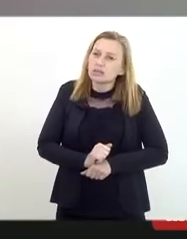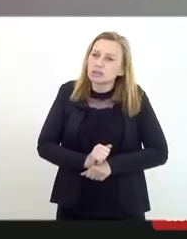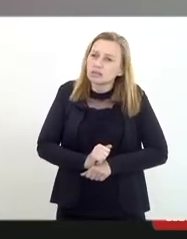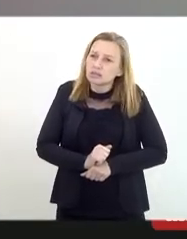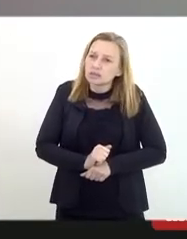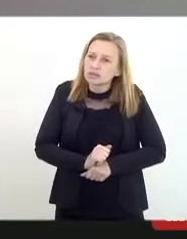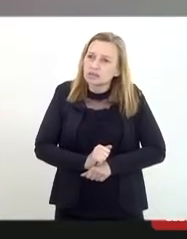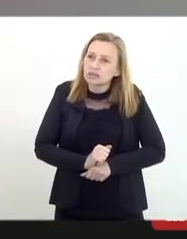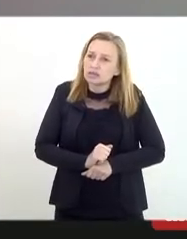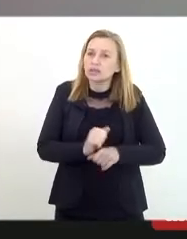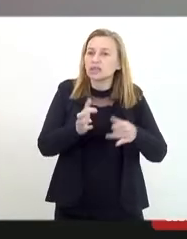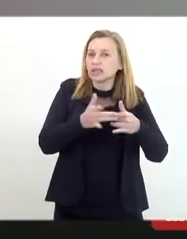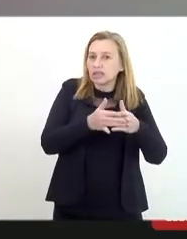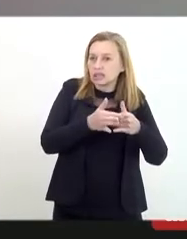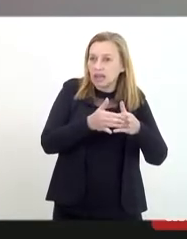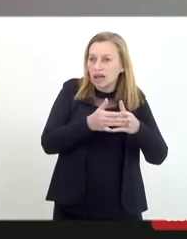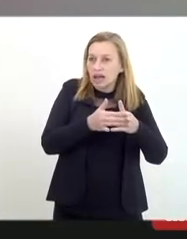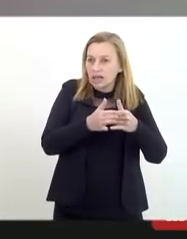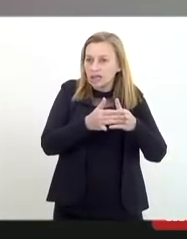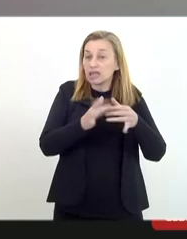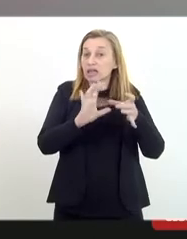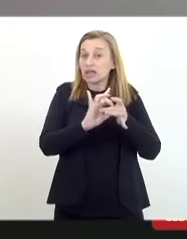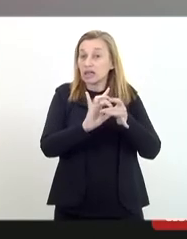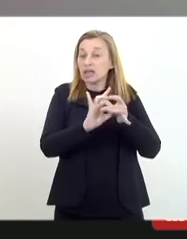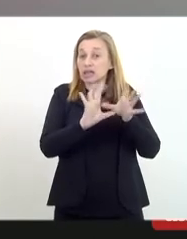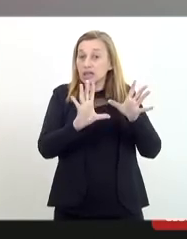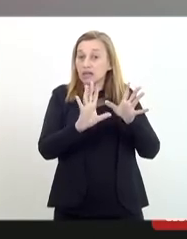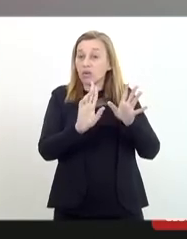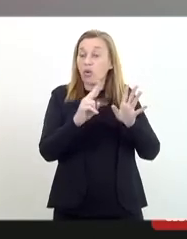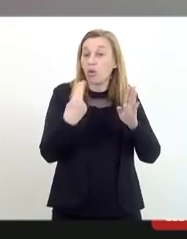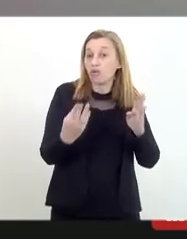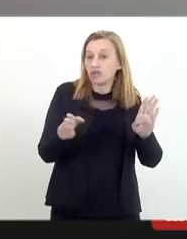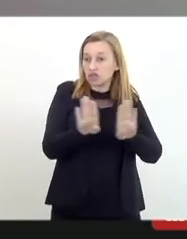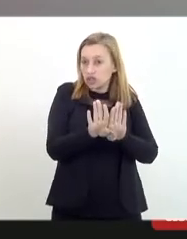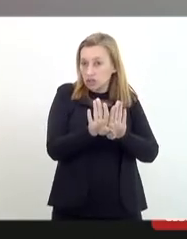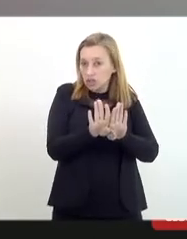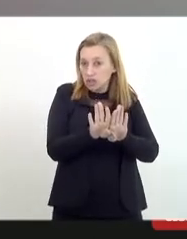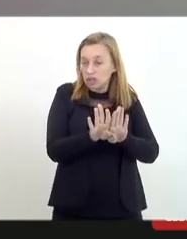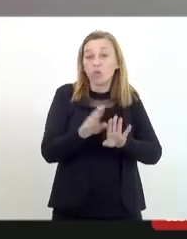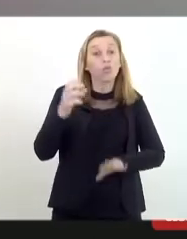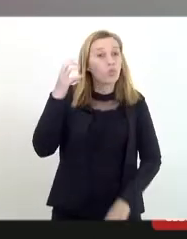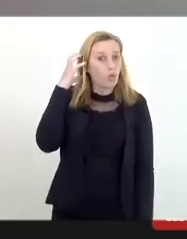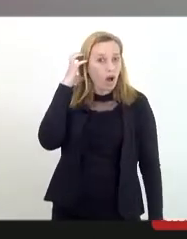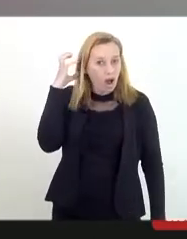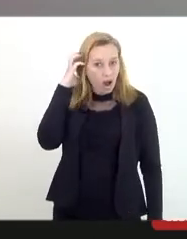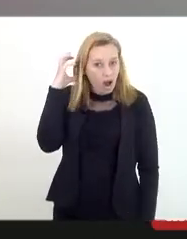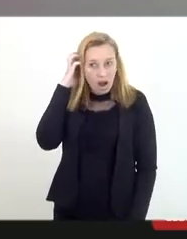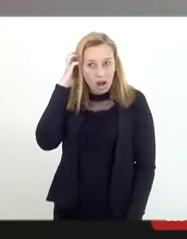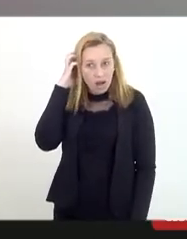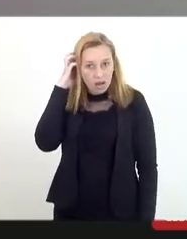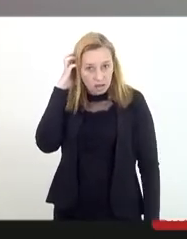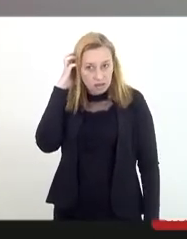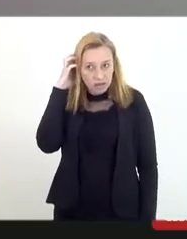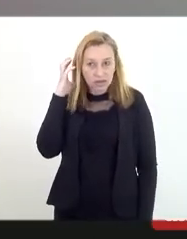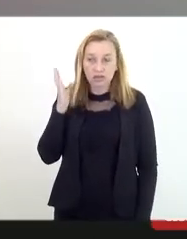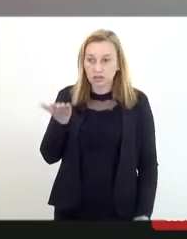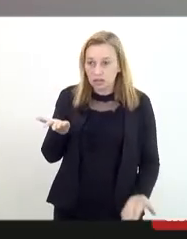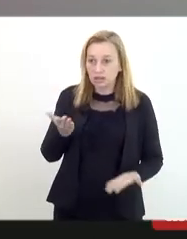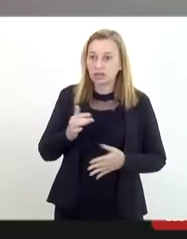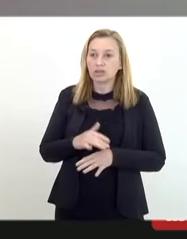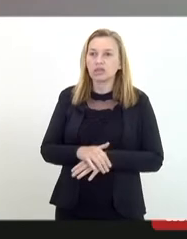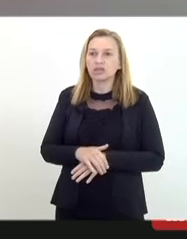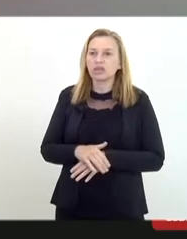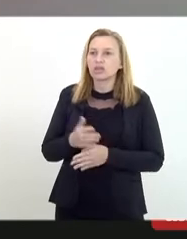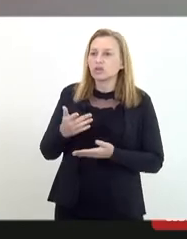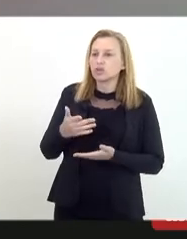canais abertos, em canais fechados, em concessões públicas, no rádio, a mãe ajuda, por exemplo, que eu mencionei no início